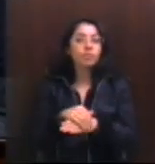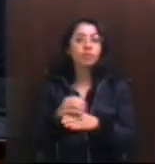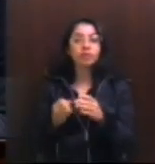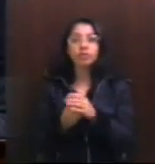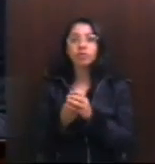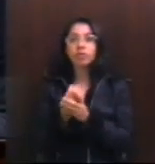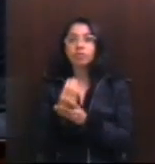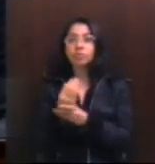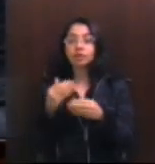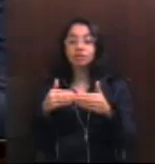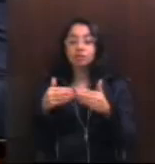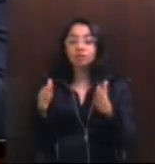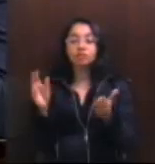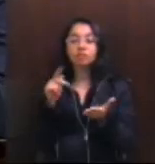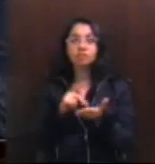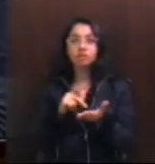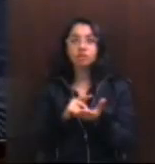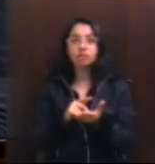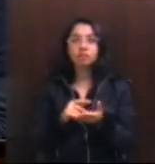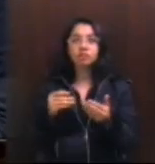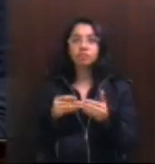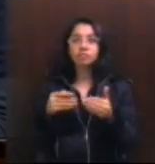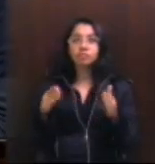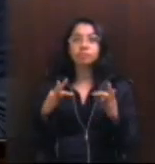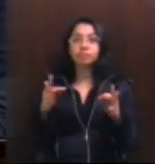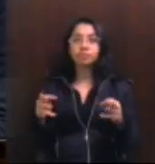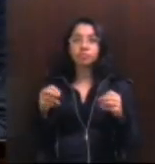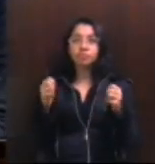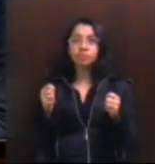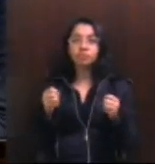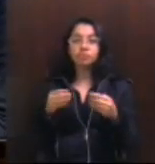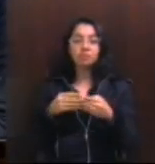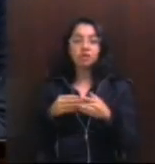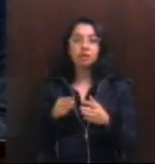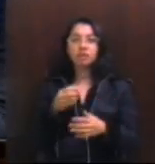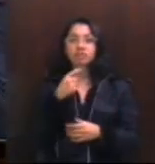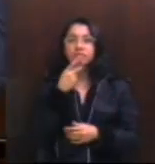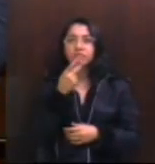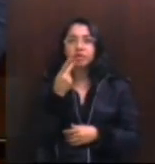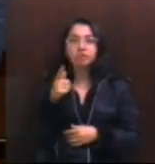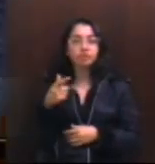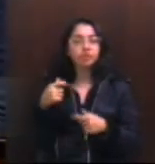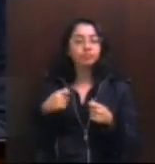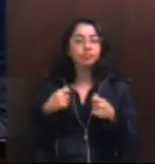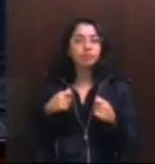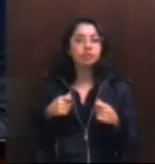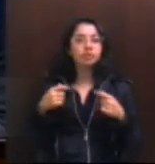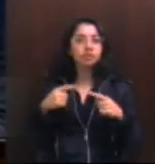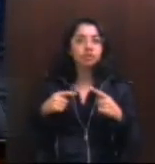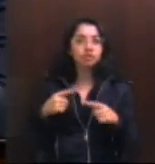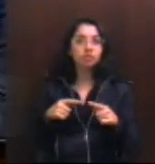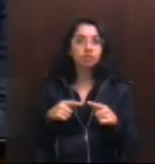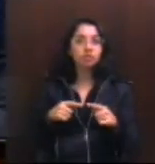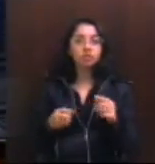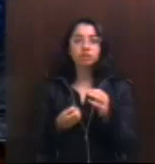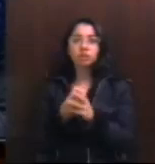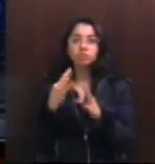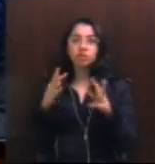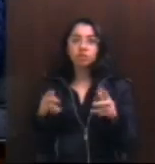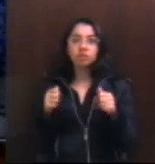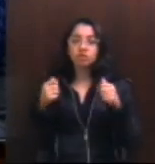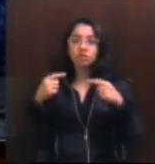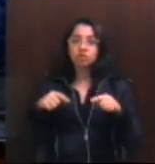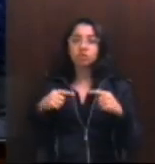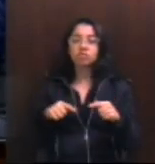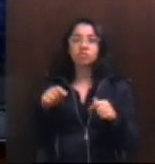barreiras das verdades midiáticas, rompem todas as barreiras que dizem que não é necessário lutar, rompem todas as barreiras dizendo que todas as